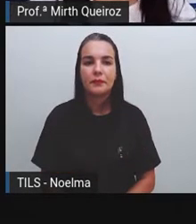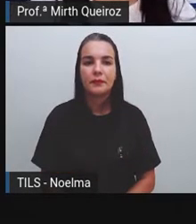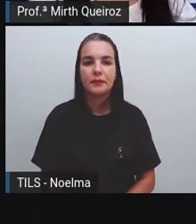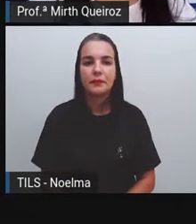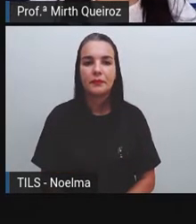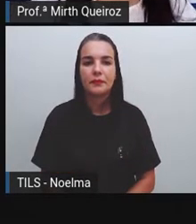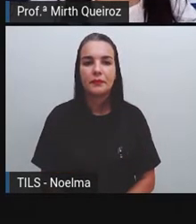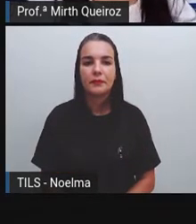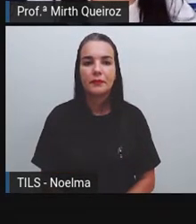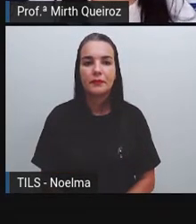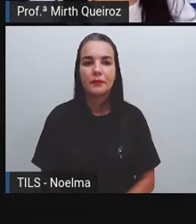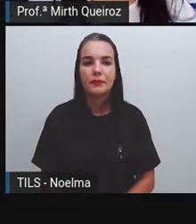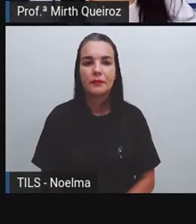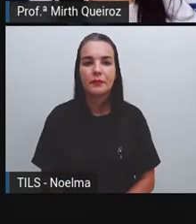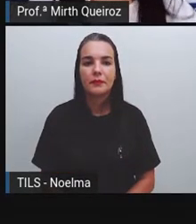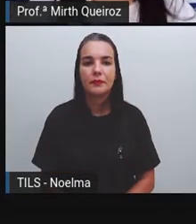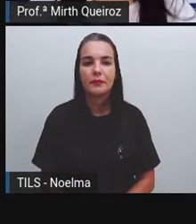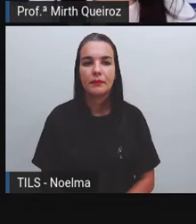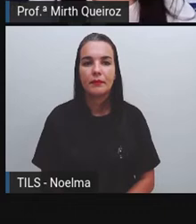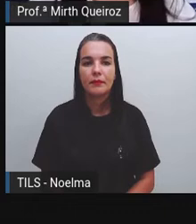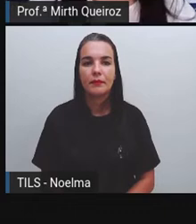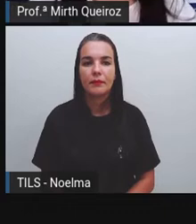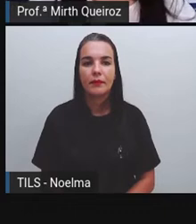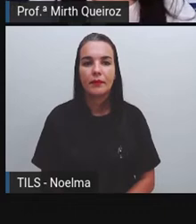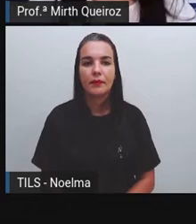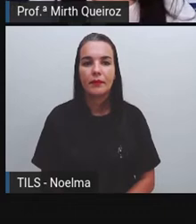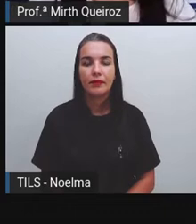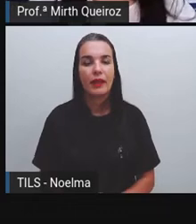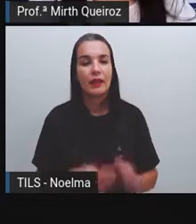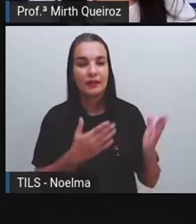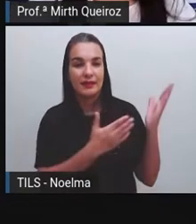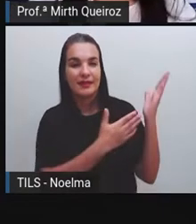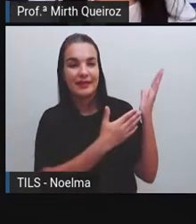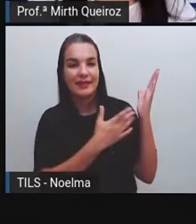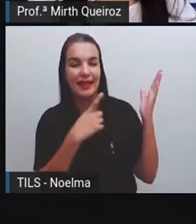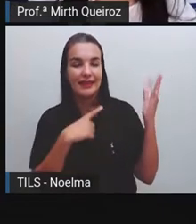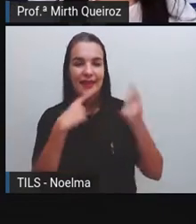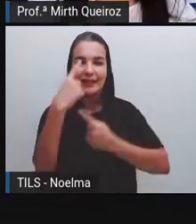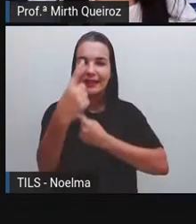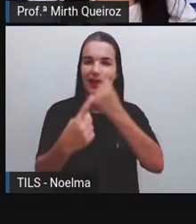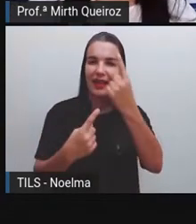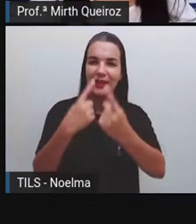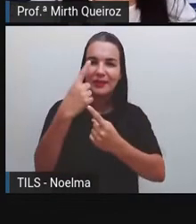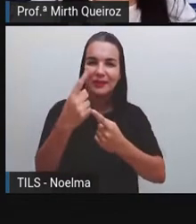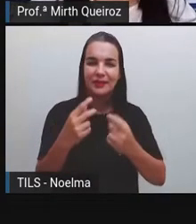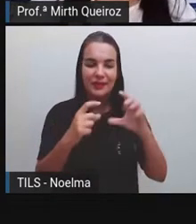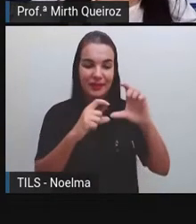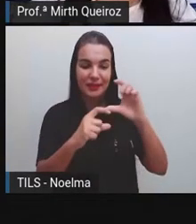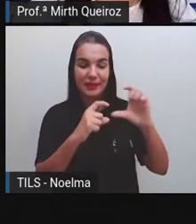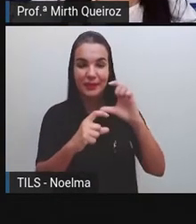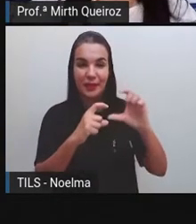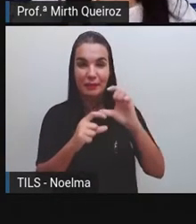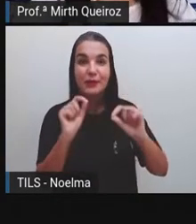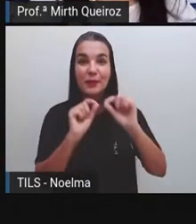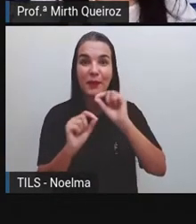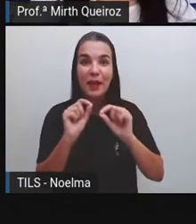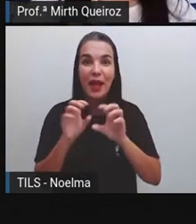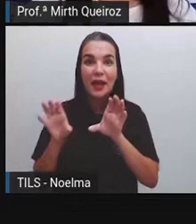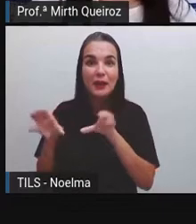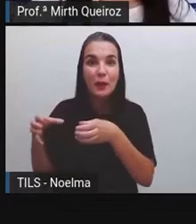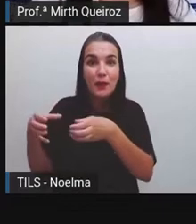E aqui a gente tem a imagem de alguns gibis aí da turma da Mônica, que